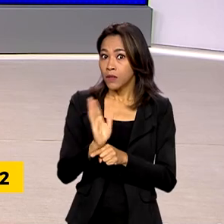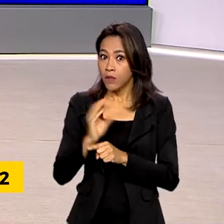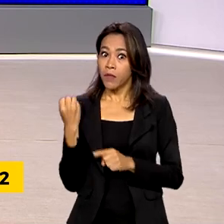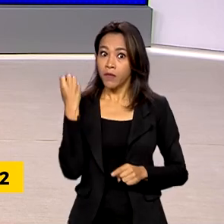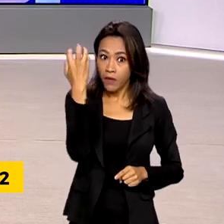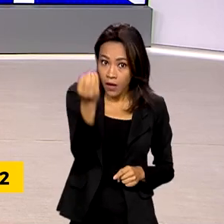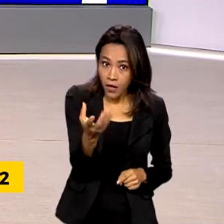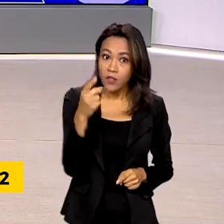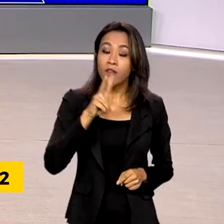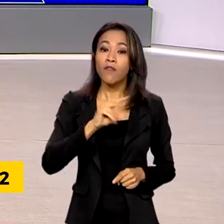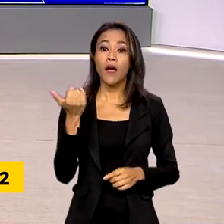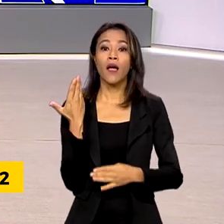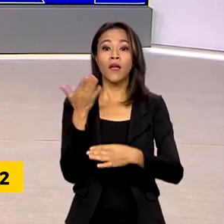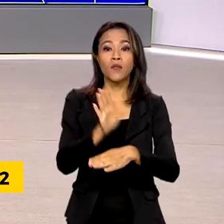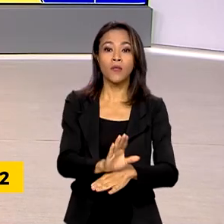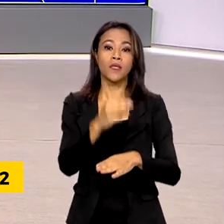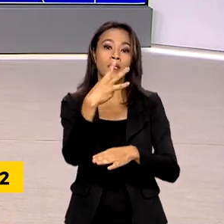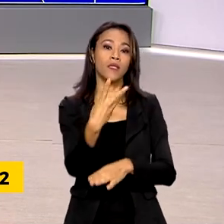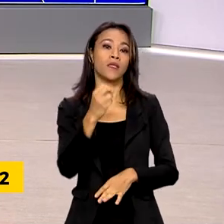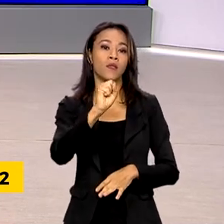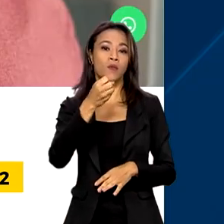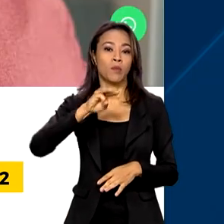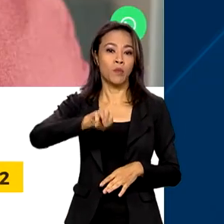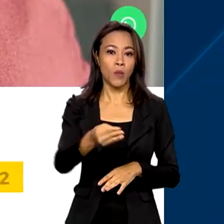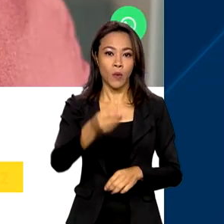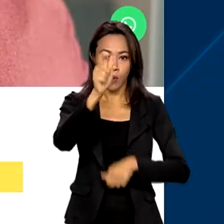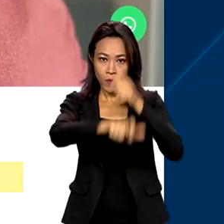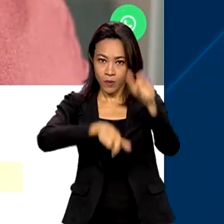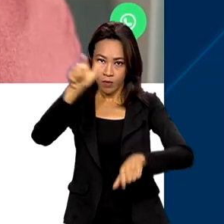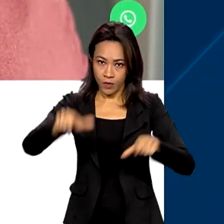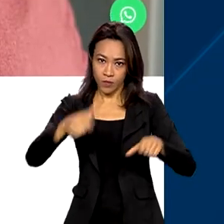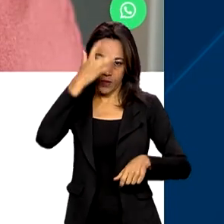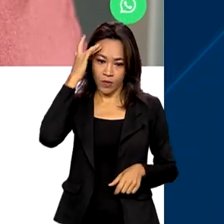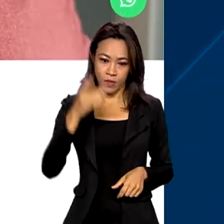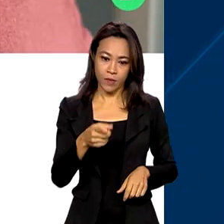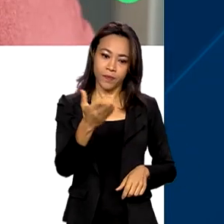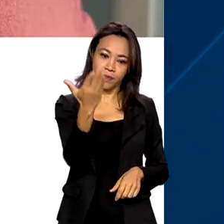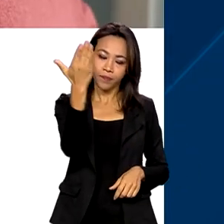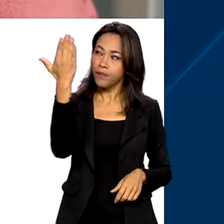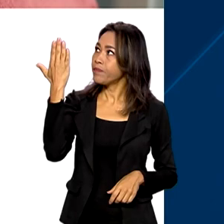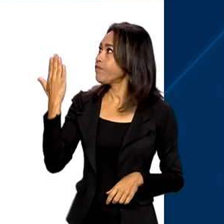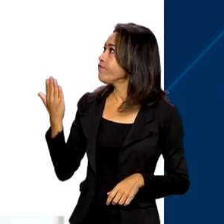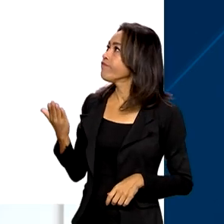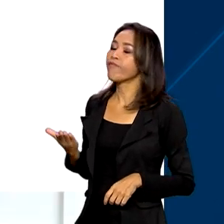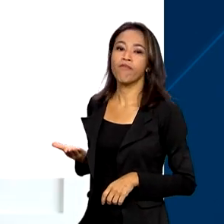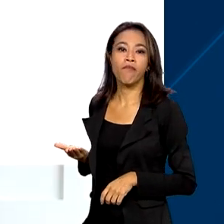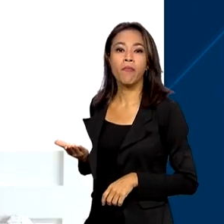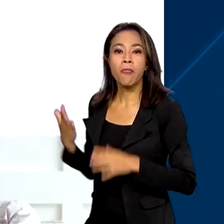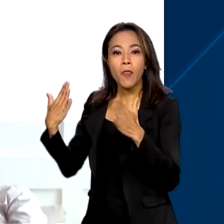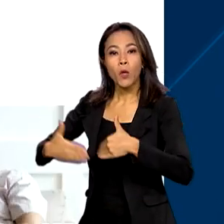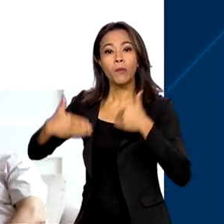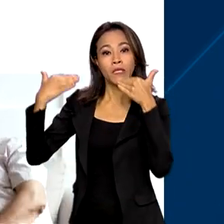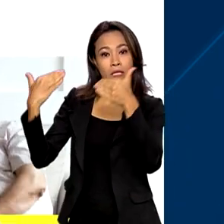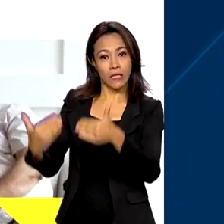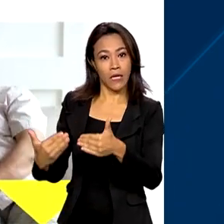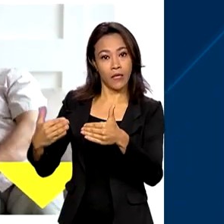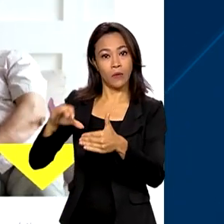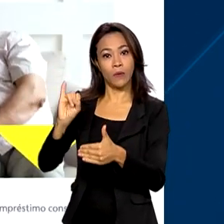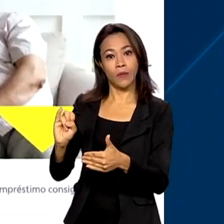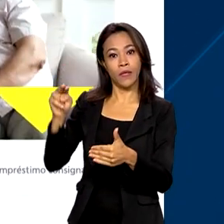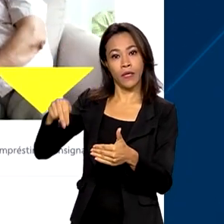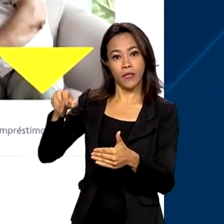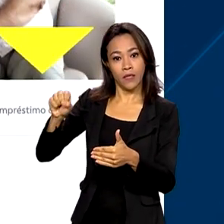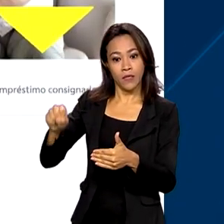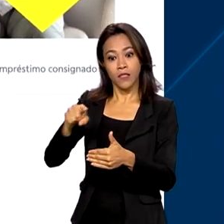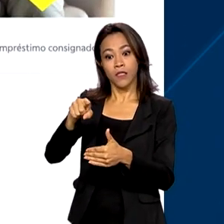38 milhões de segurados no país. O Ministério da Previdência Social lançou uma espécie de clube